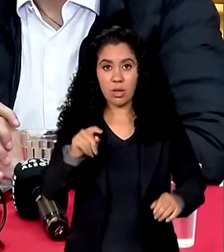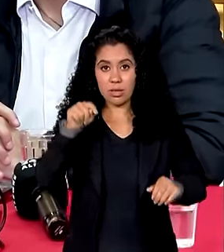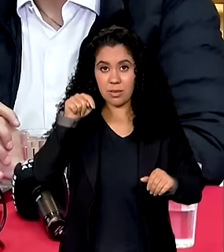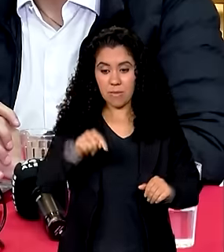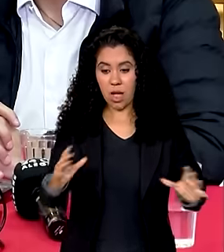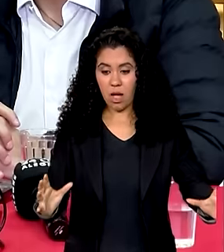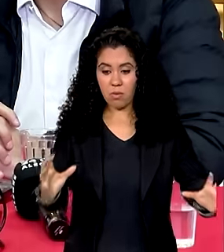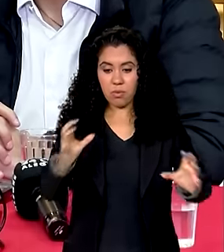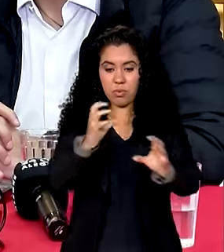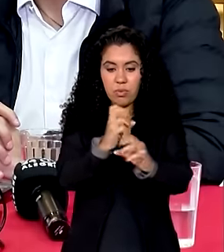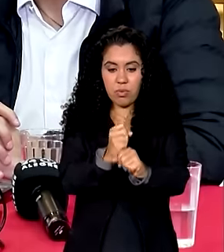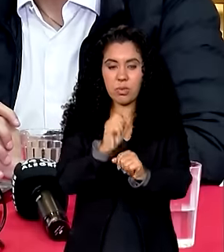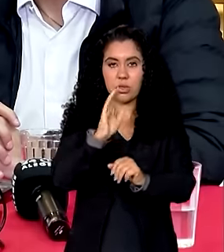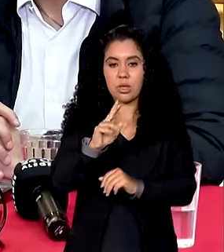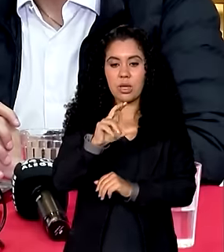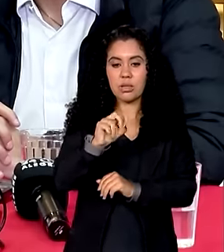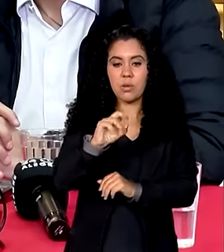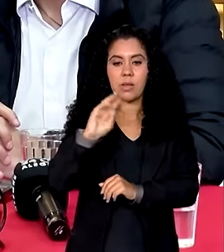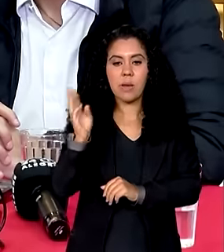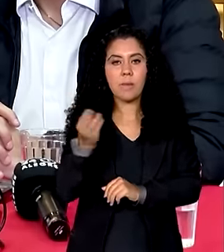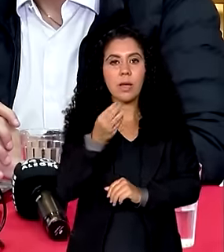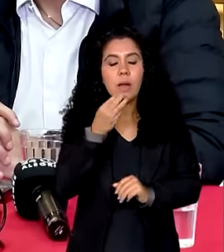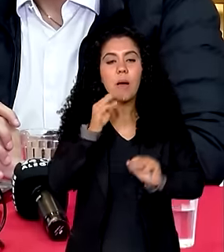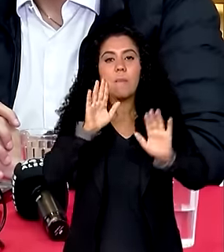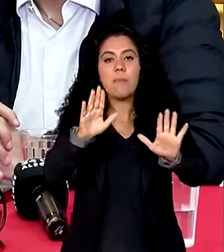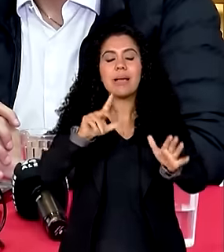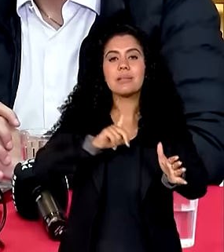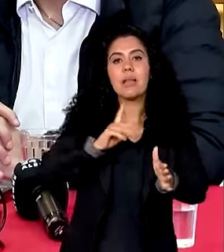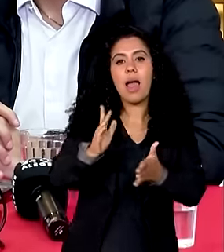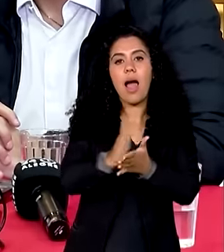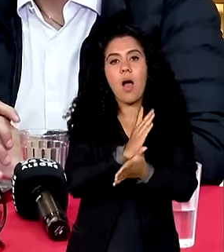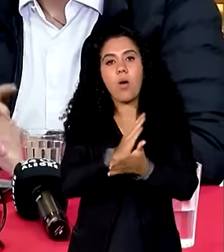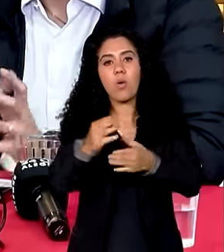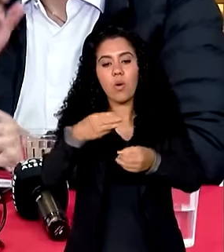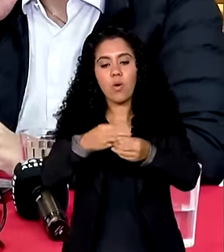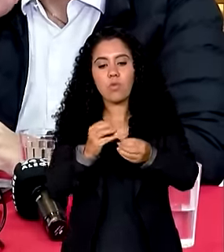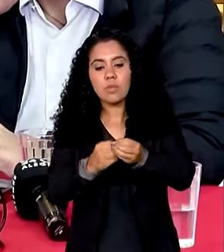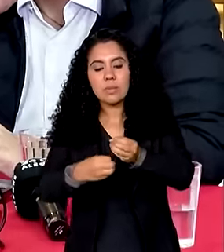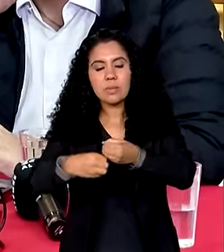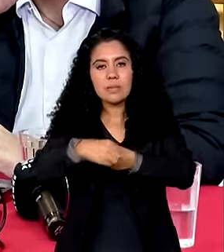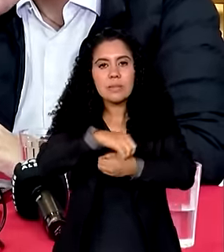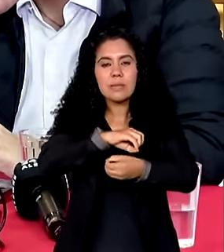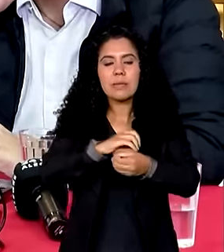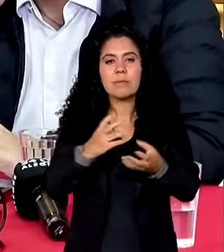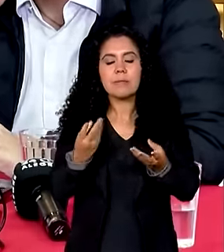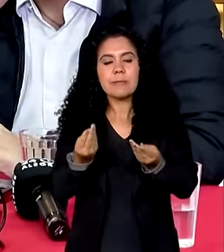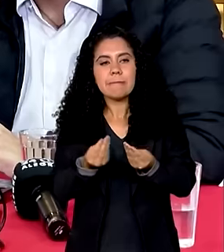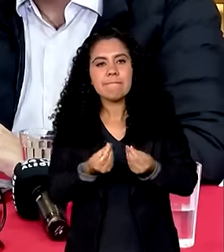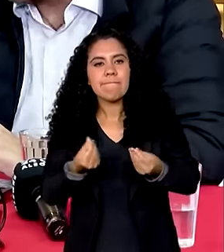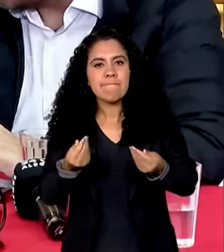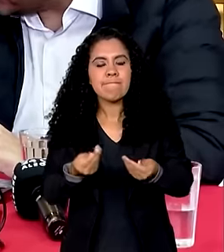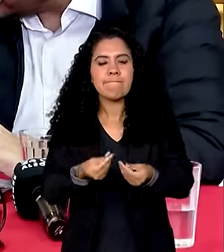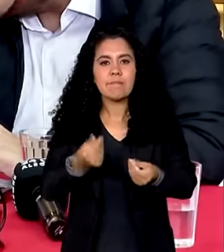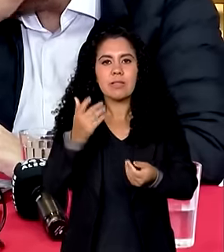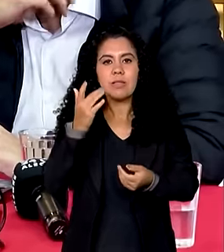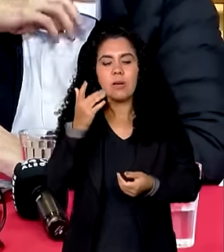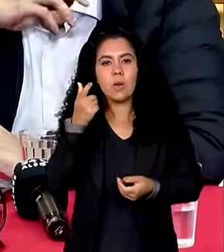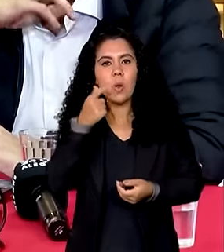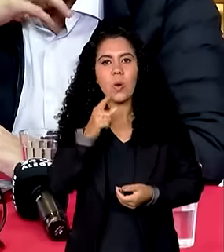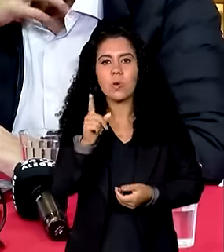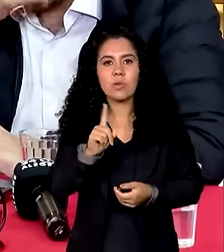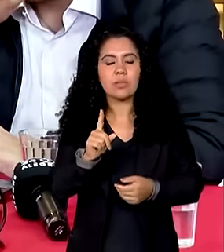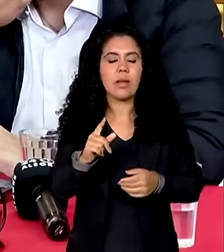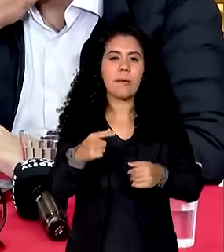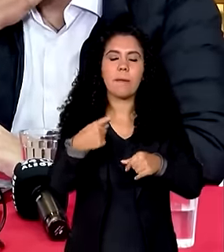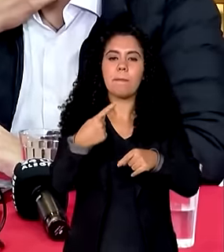mas tem aqueles municípios que não tem essa facilidade primeiro porque não